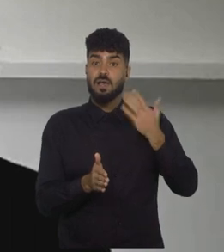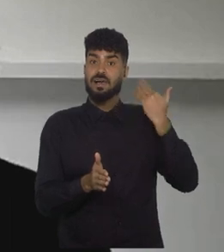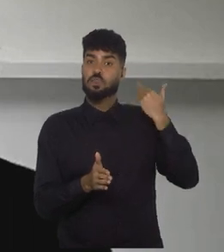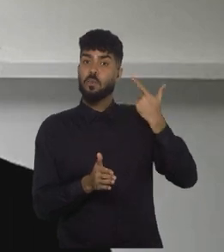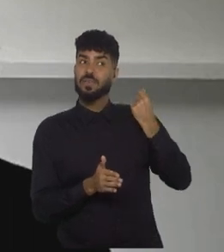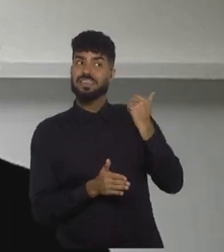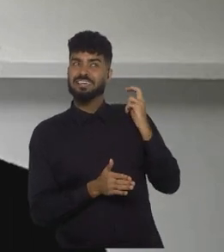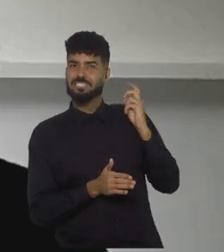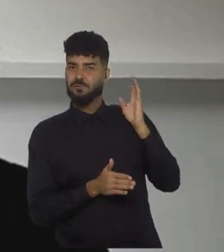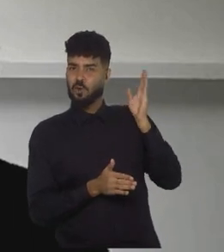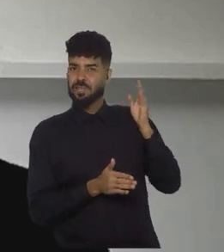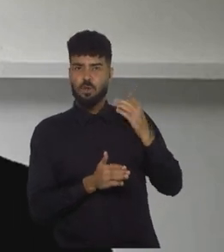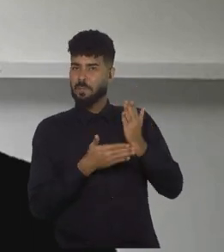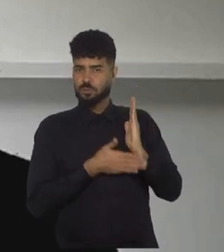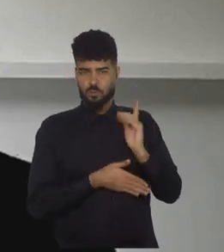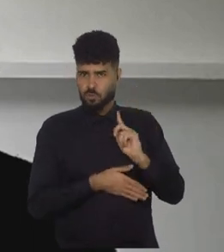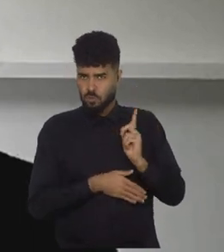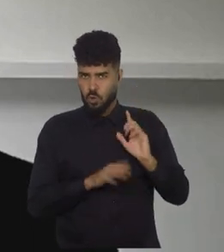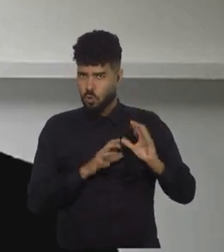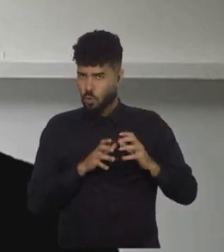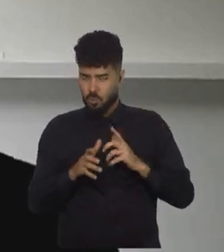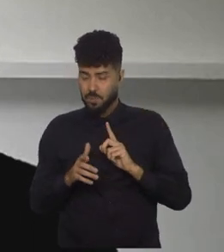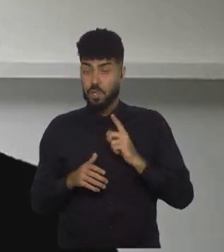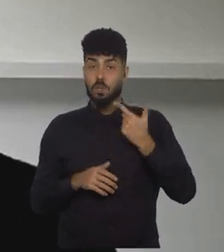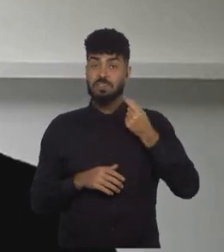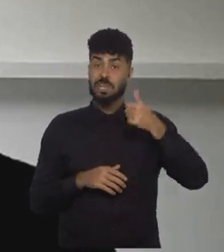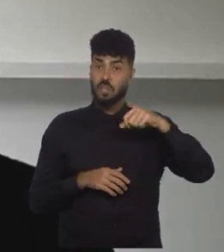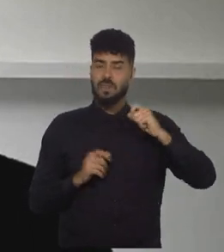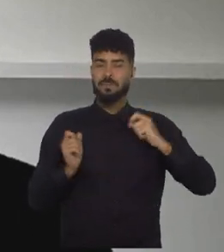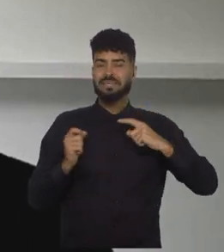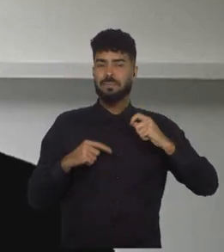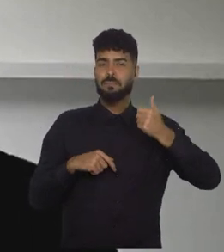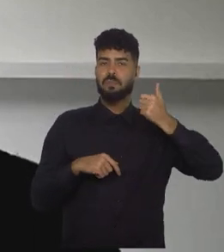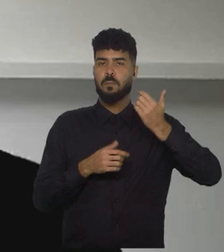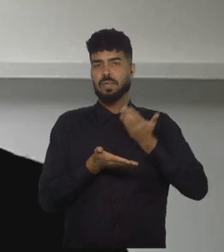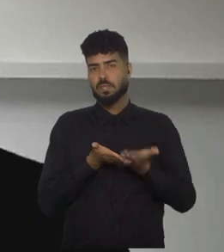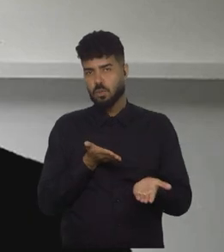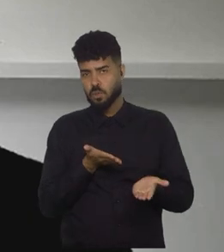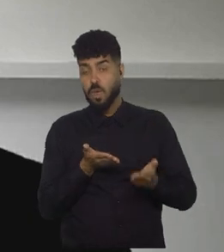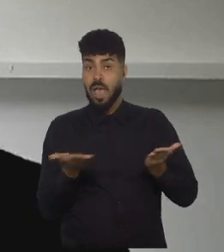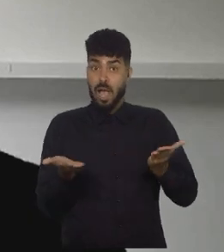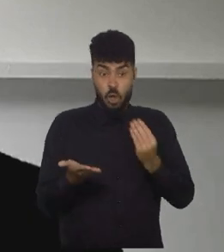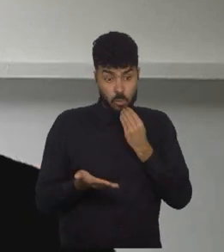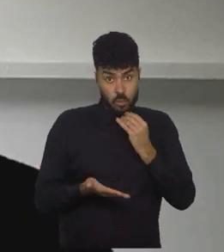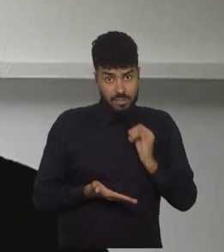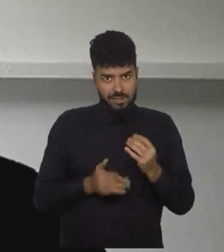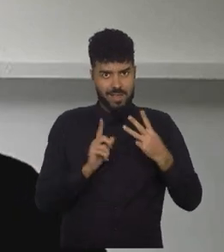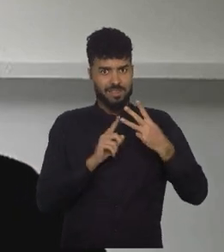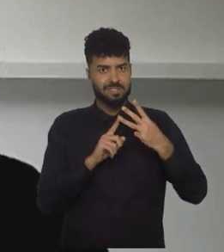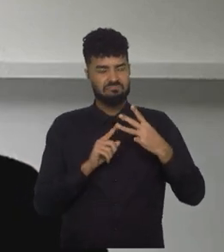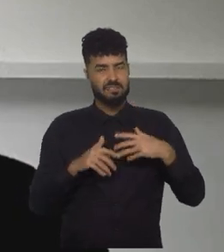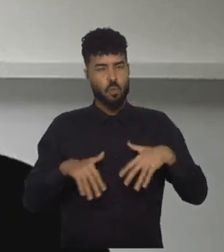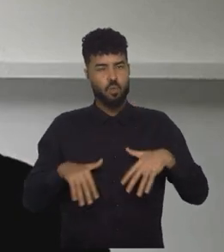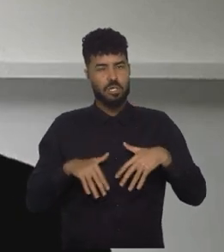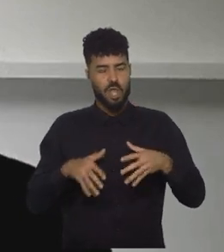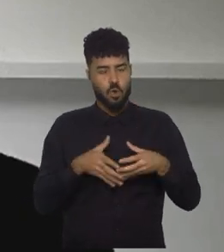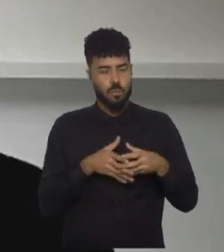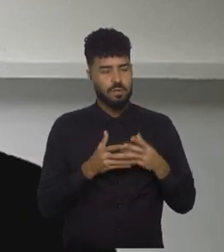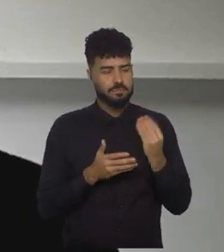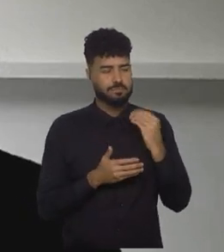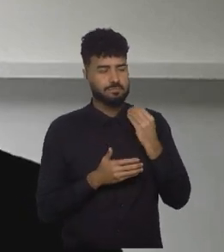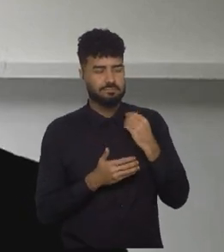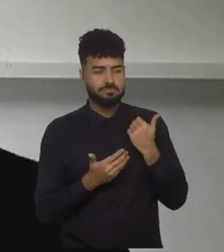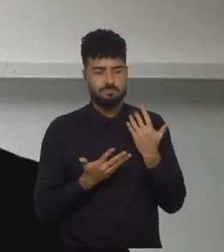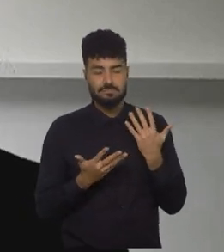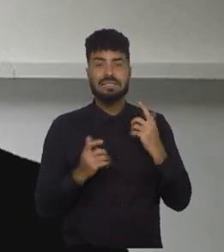não conseguiu avançar em 2019. Parou no primeiro mata-mata. Agora, tem uma oportunidade muito tranquila de ir